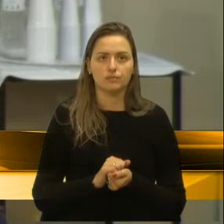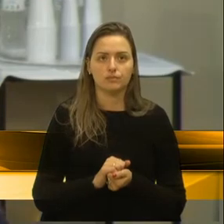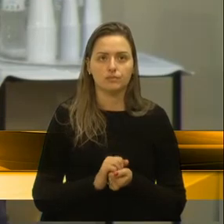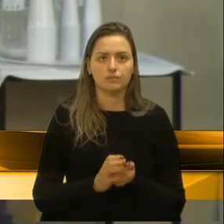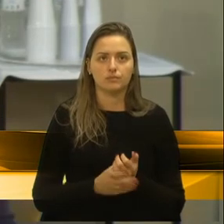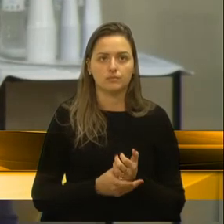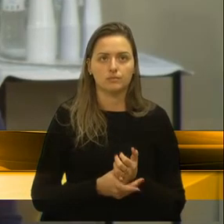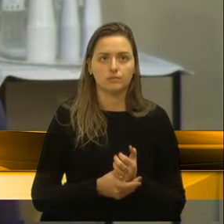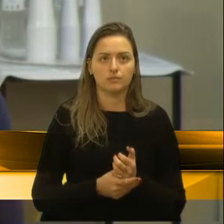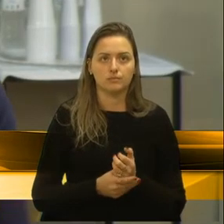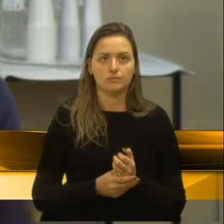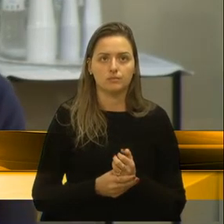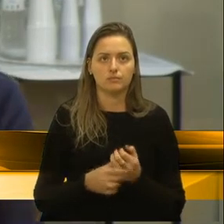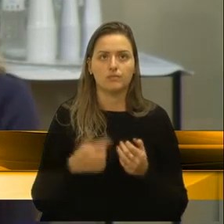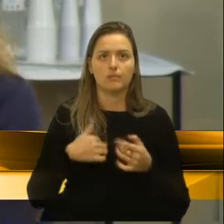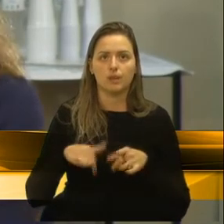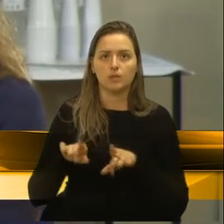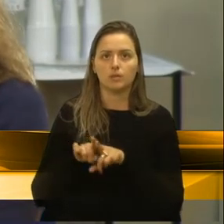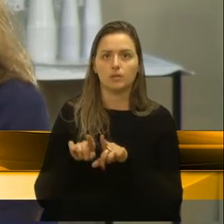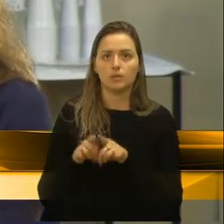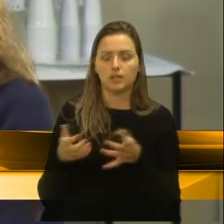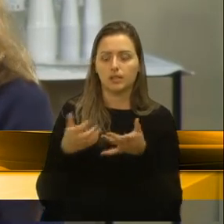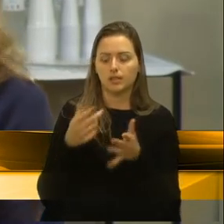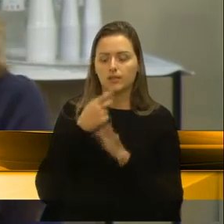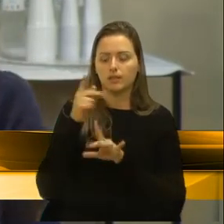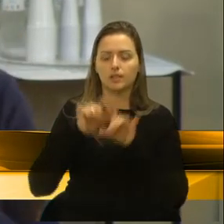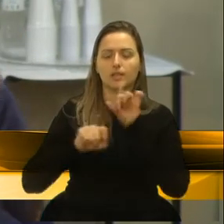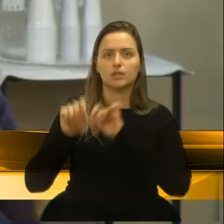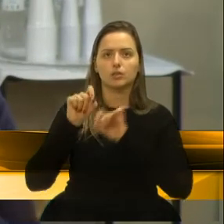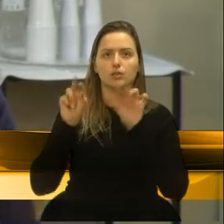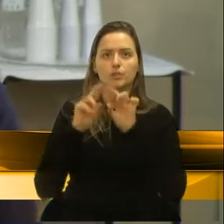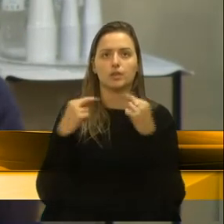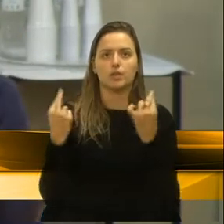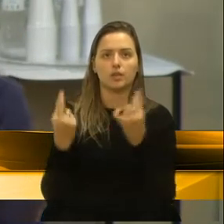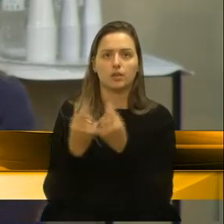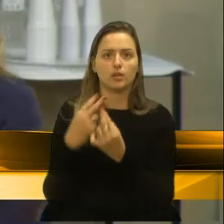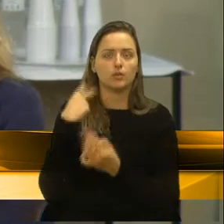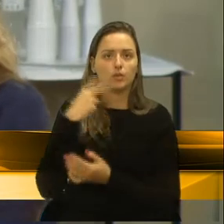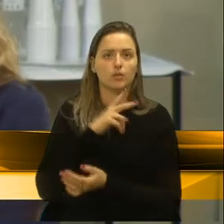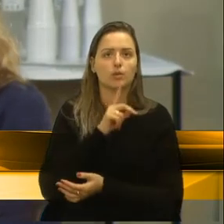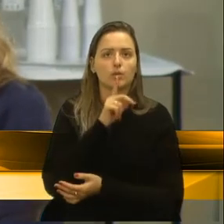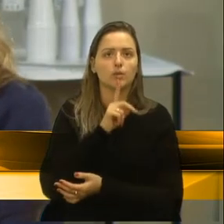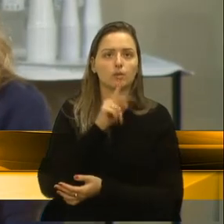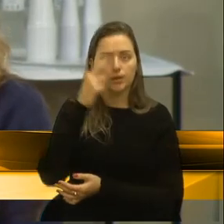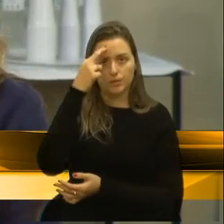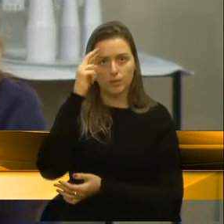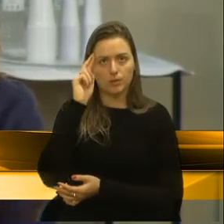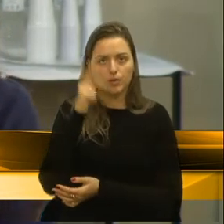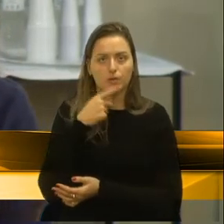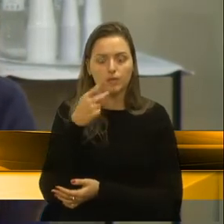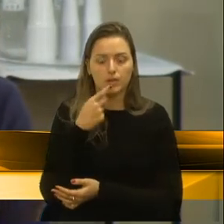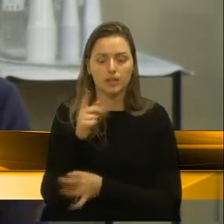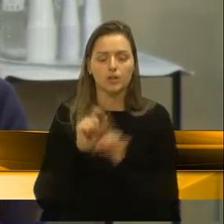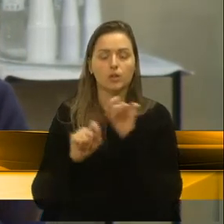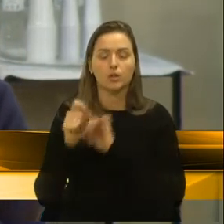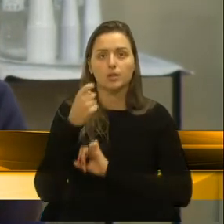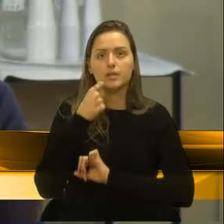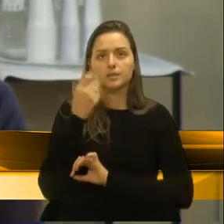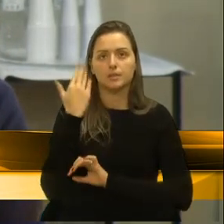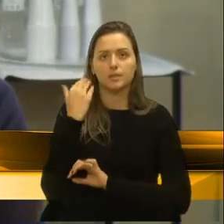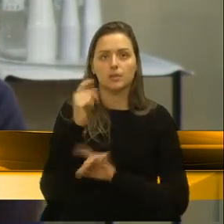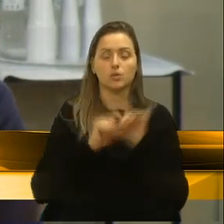Eu também queria falar da reunião que o vereador Alberto e o vereador Rafael trataram, da